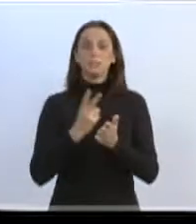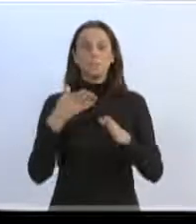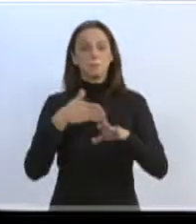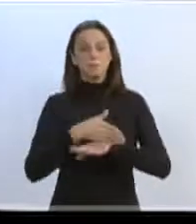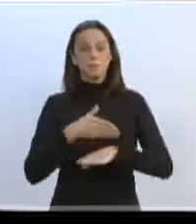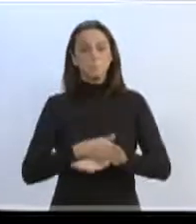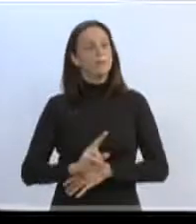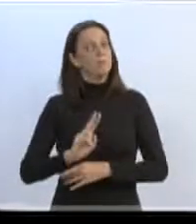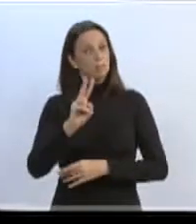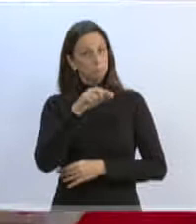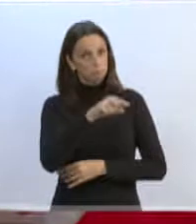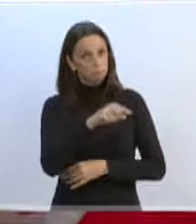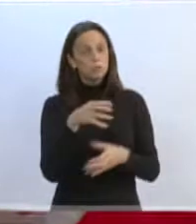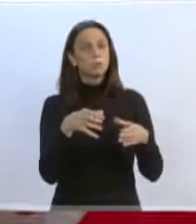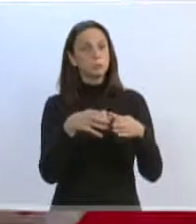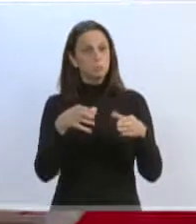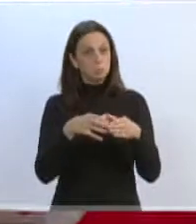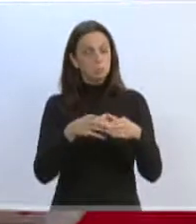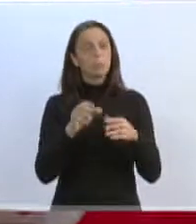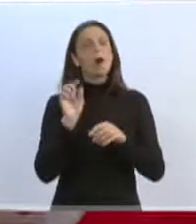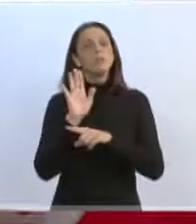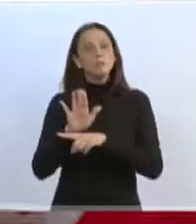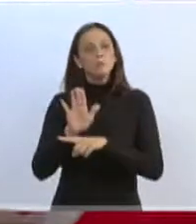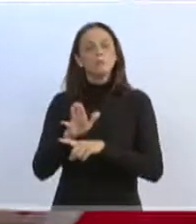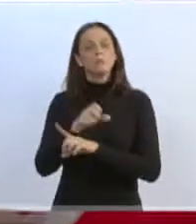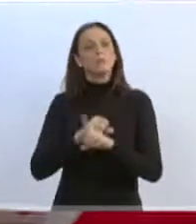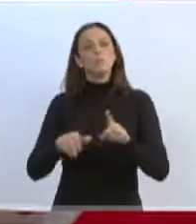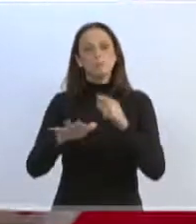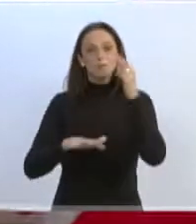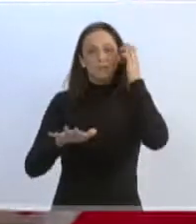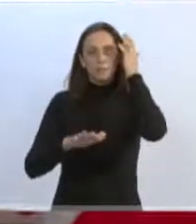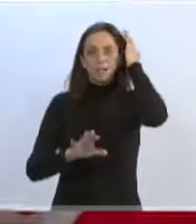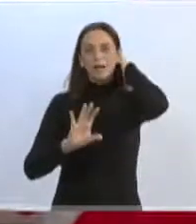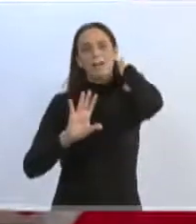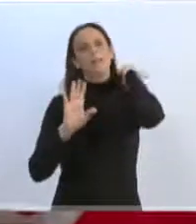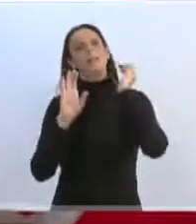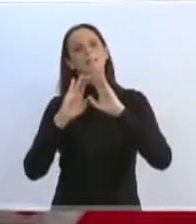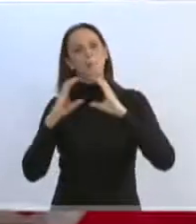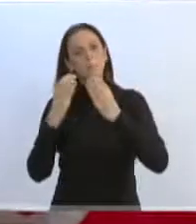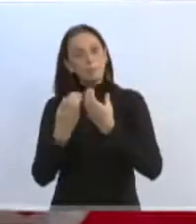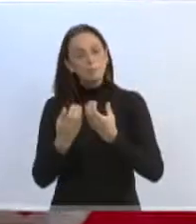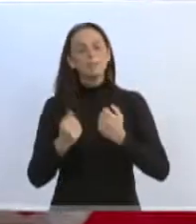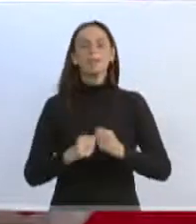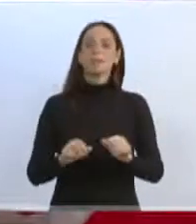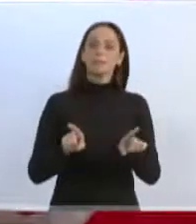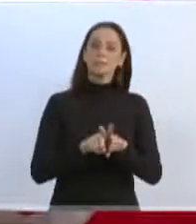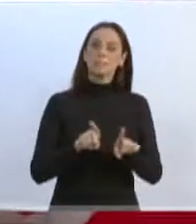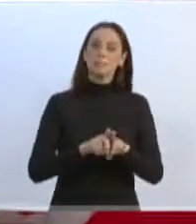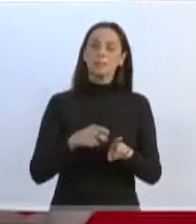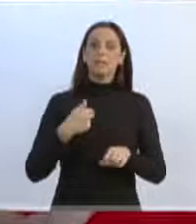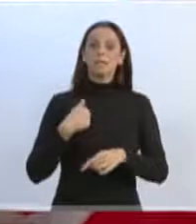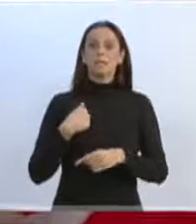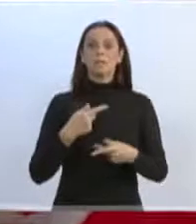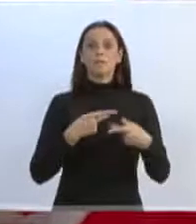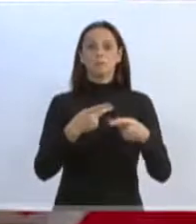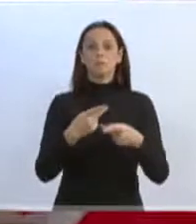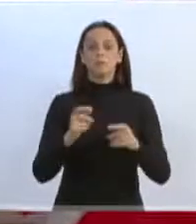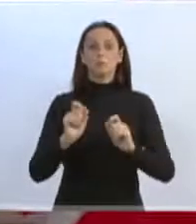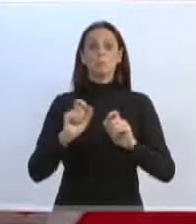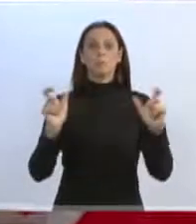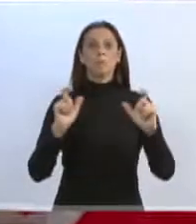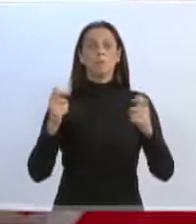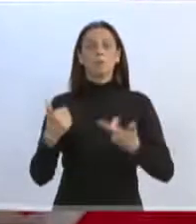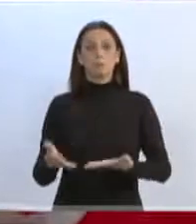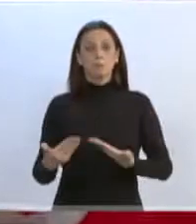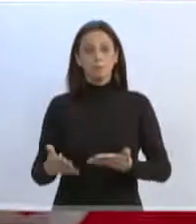trabalho social que essa Patota também faz em prol dessa comunidade. Estive também na abertura do Desperta Jovem, na